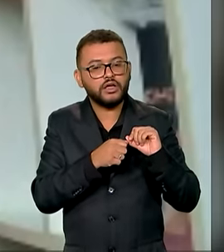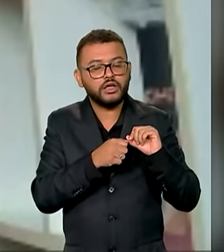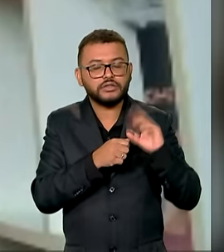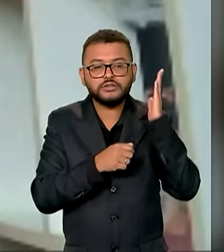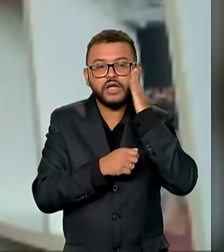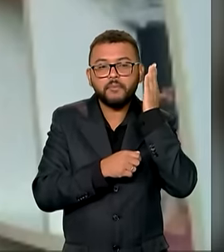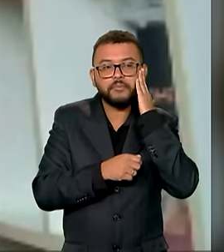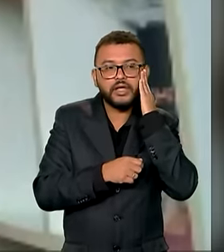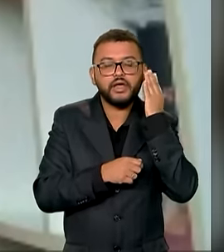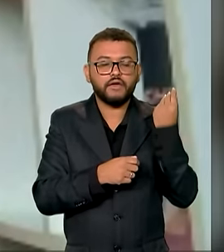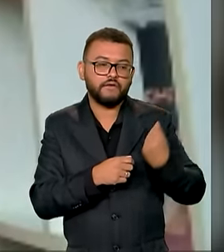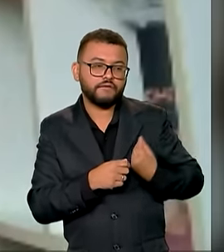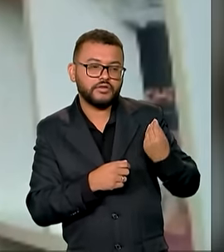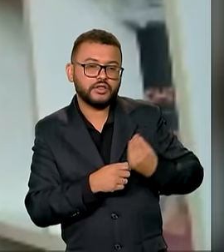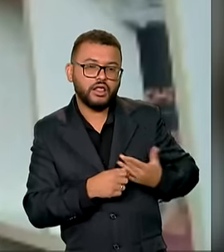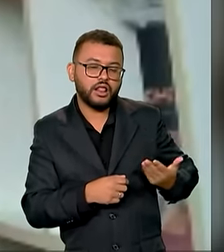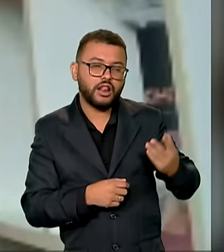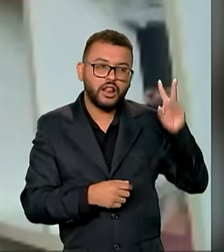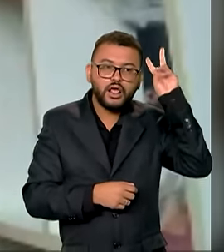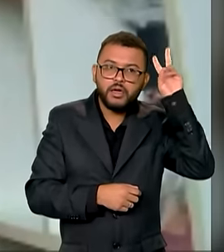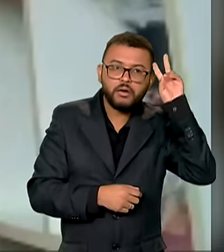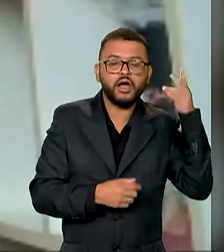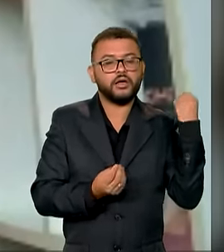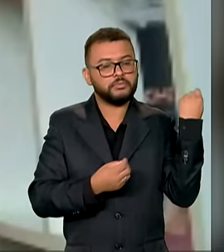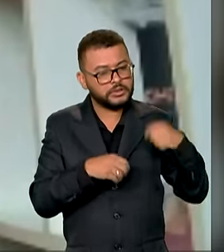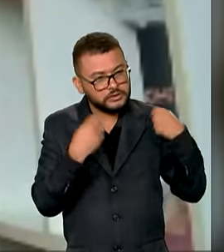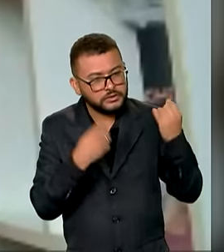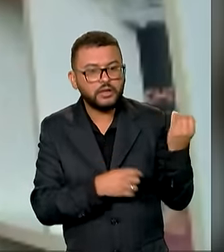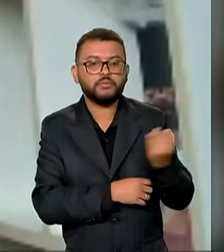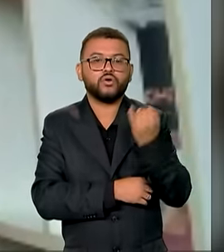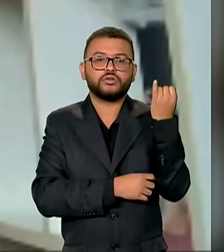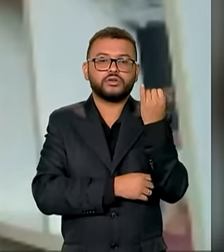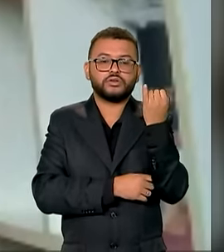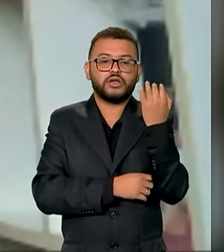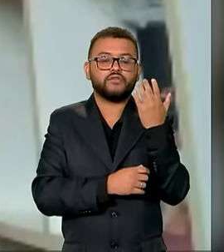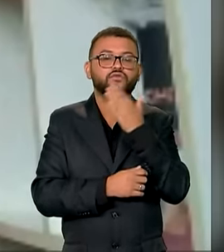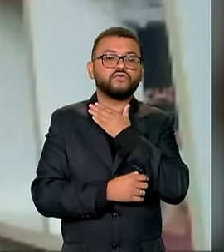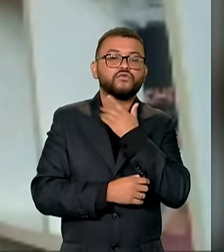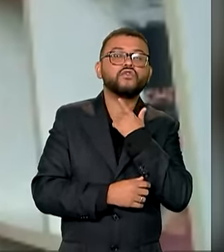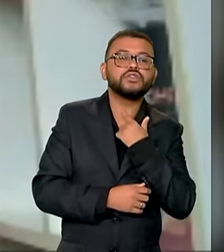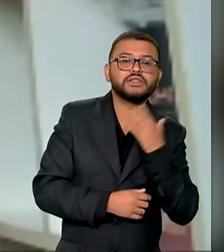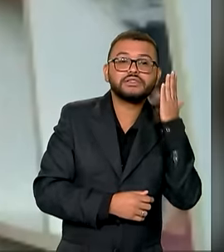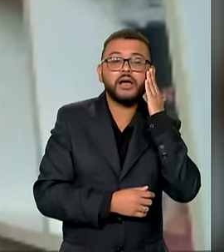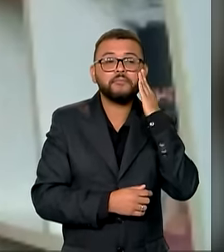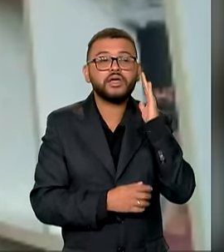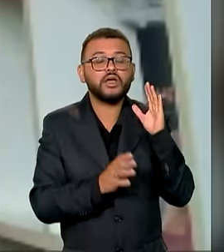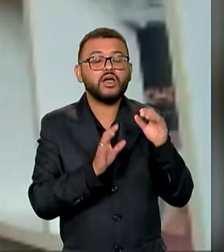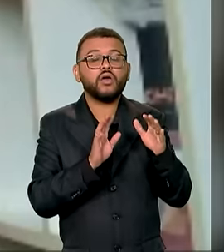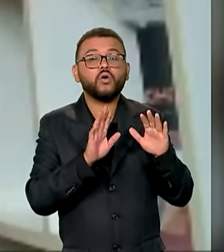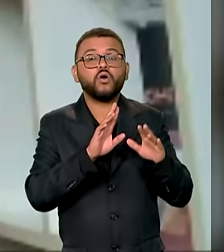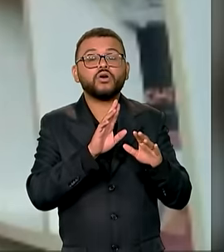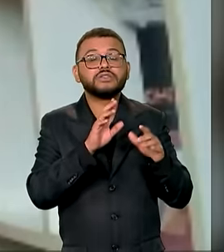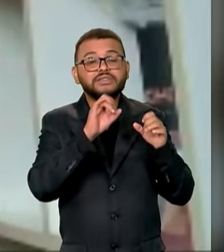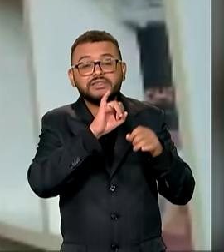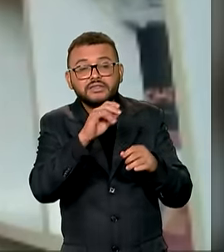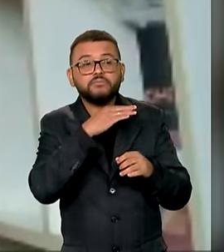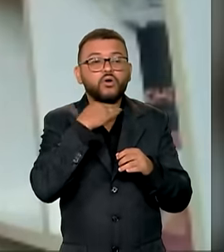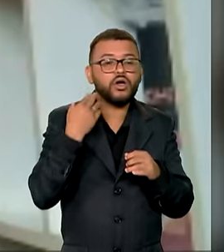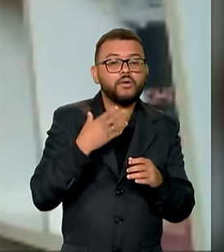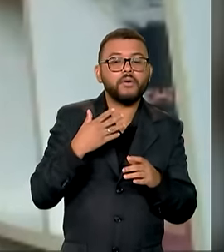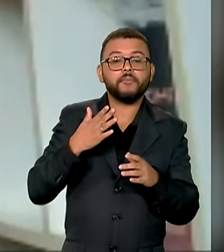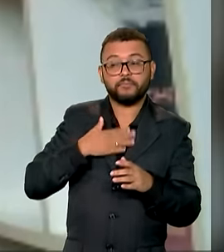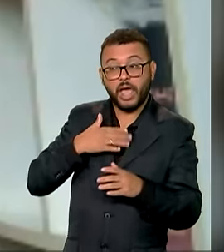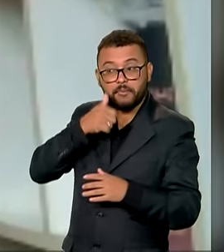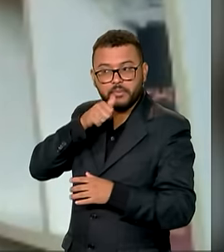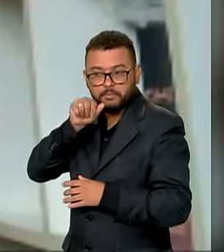essa história, essa memória. E nós queremos enterrar nossos mortos. Nós temos o direito de saber, como eu sei, onde a